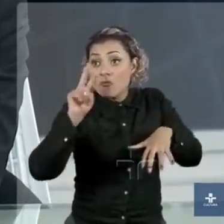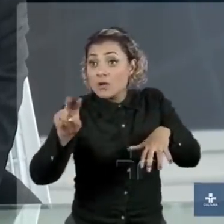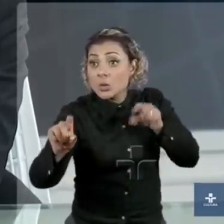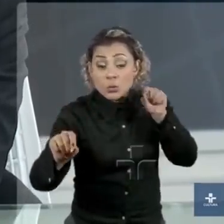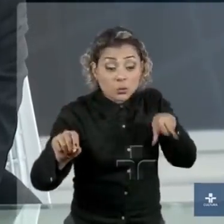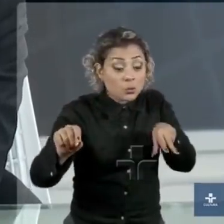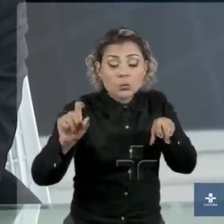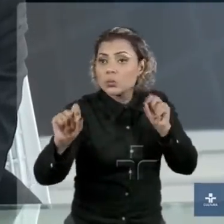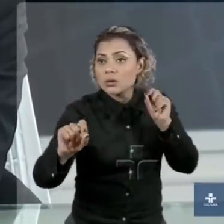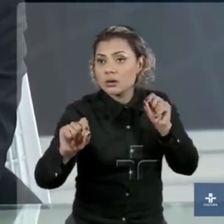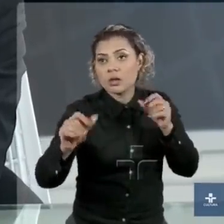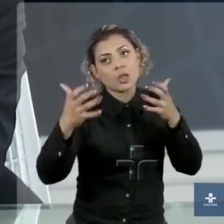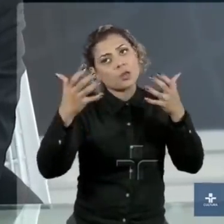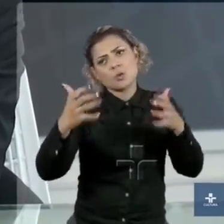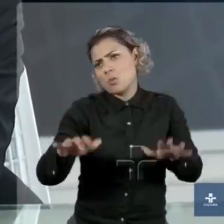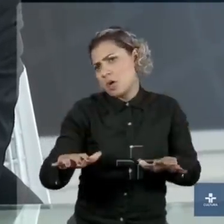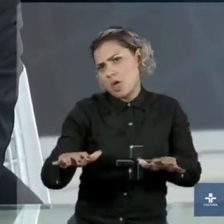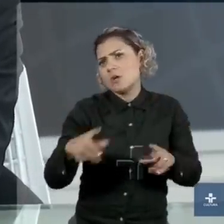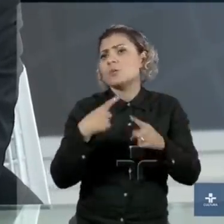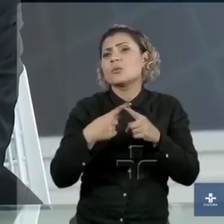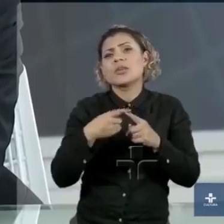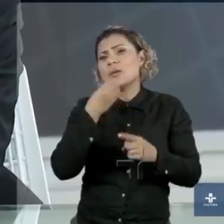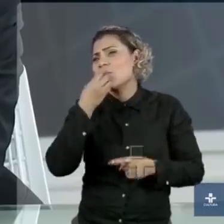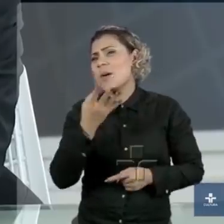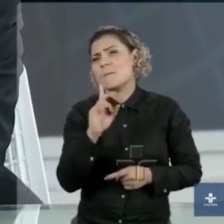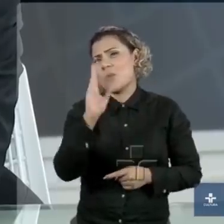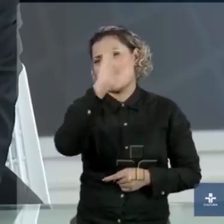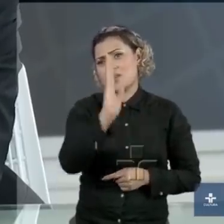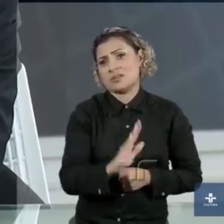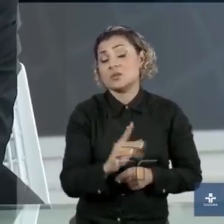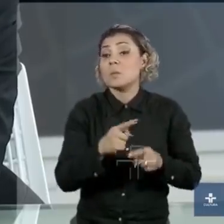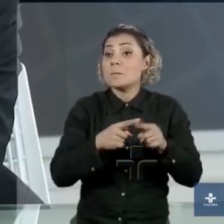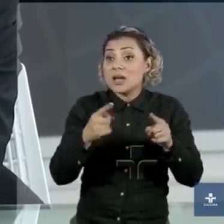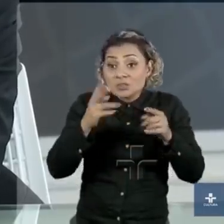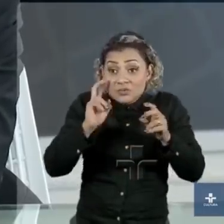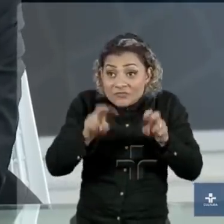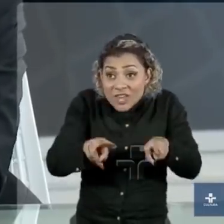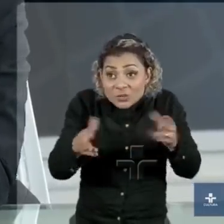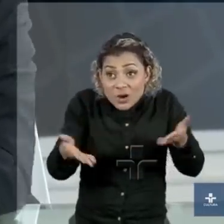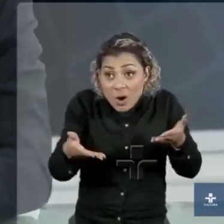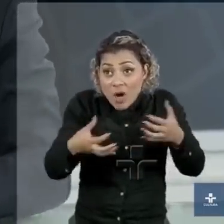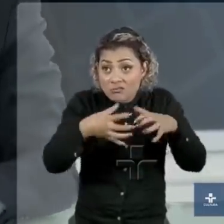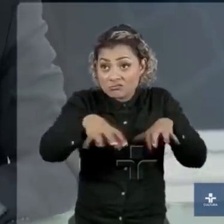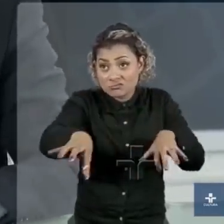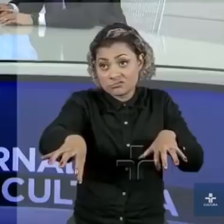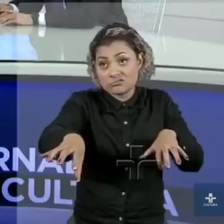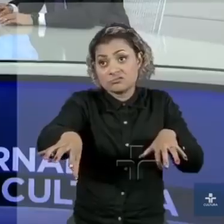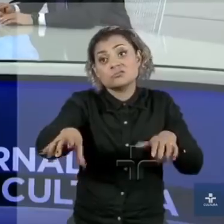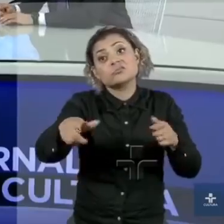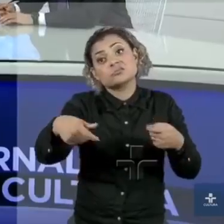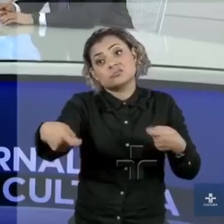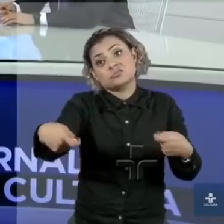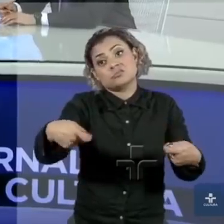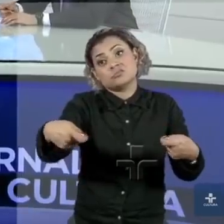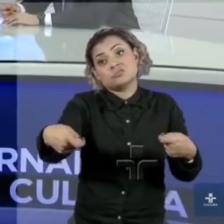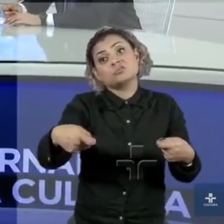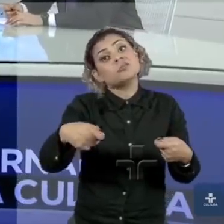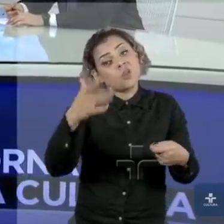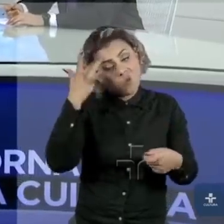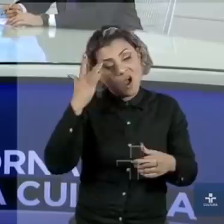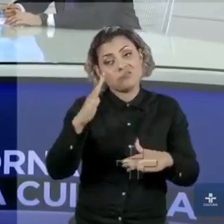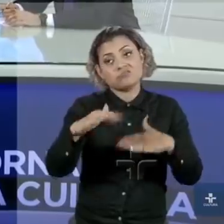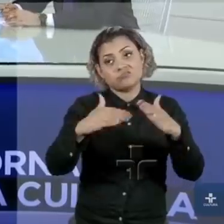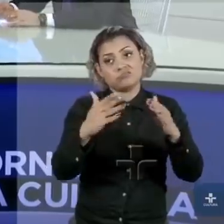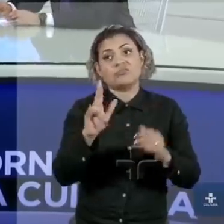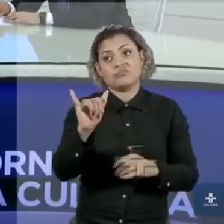gostaria que nenhum dos dois acontecesse, porque eu não acho que nenhum dos dois é bom para o Brasil. Mas, do jeito que as coisas vão, essas são as saídas obscuras. encaminhando para isso, segundo a sua